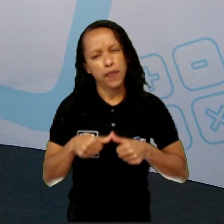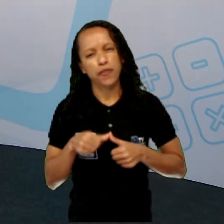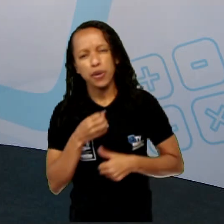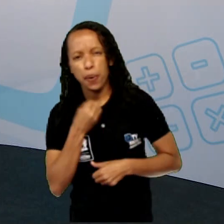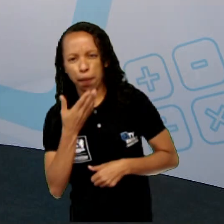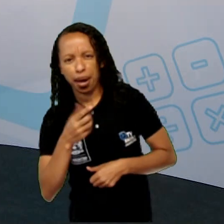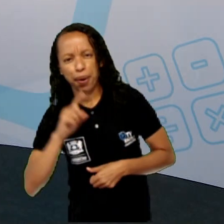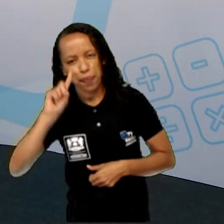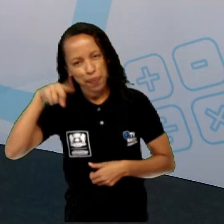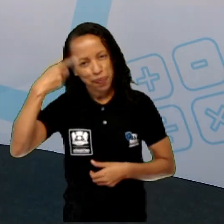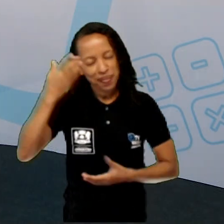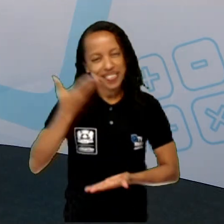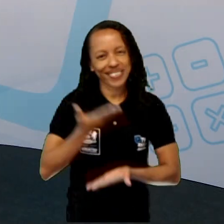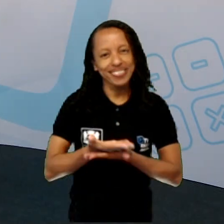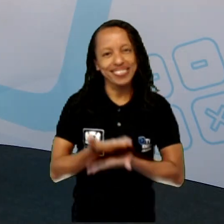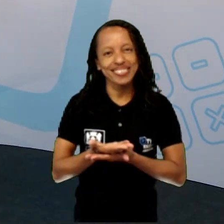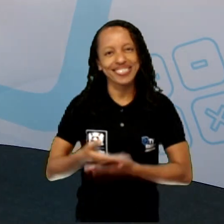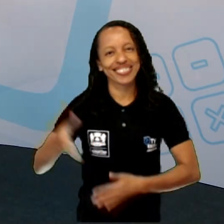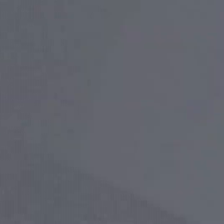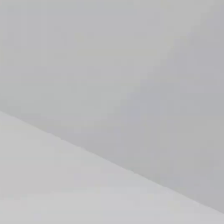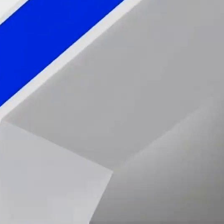até a próxima aula. Tchau!